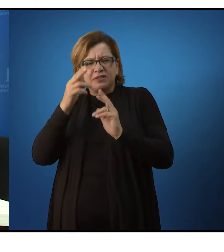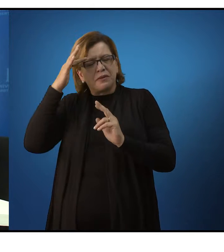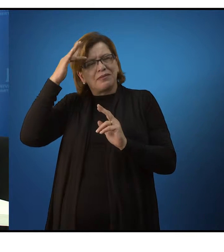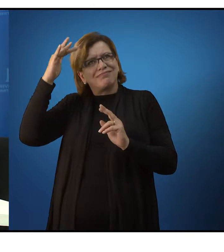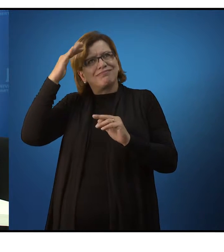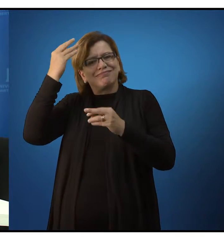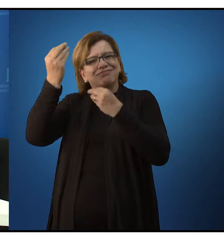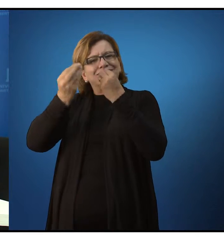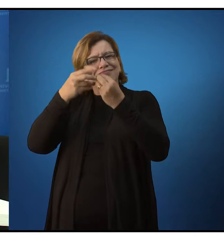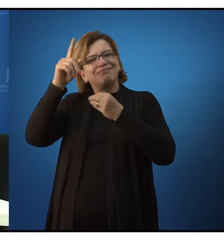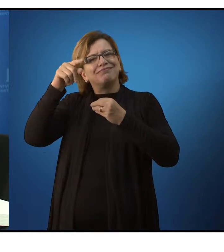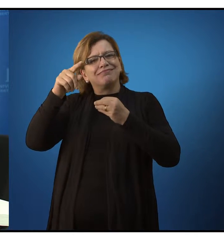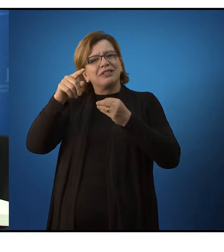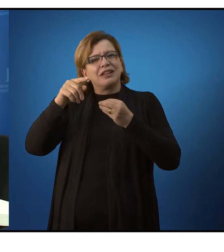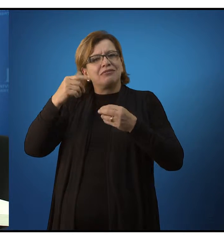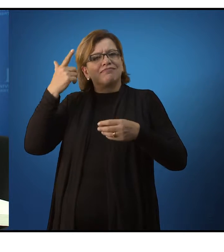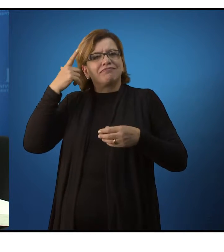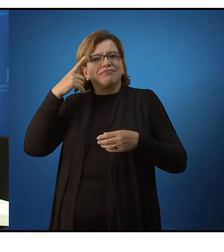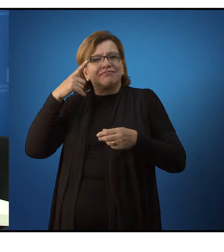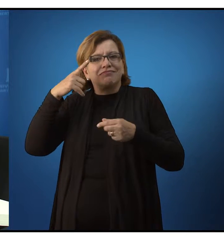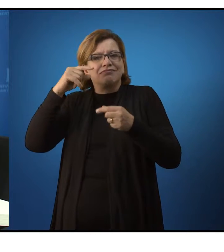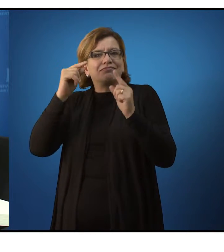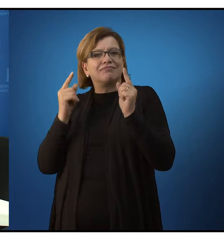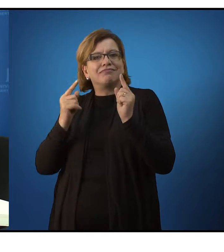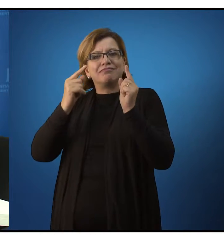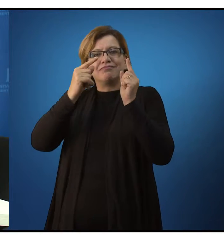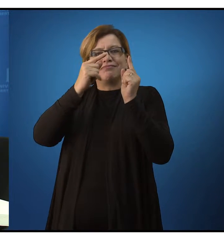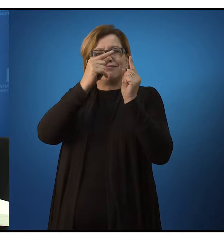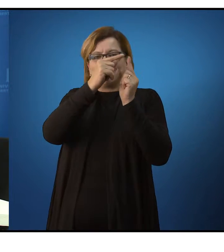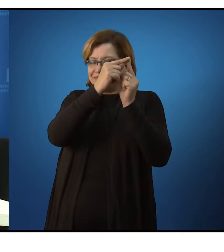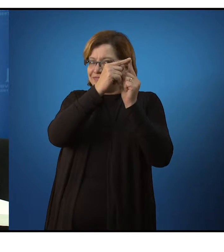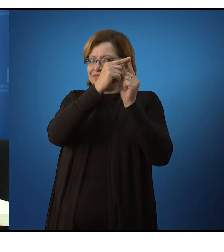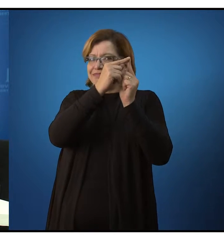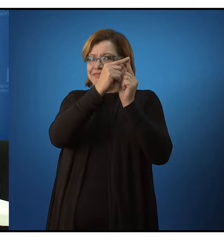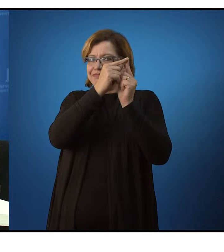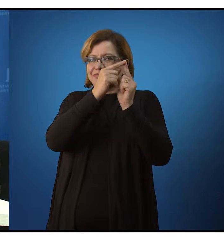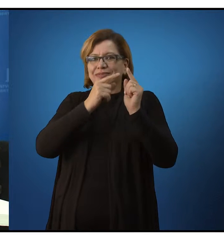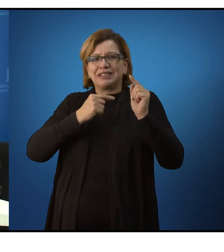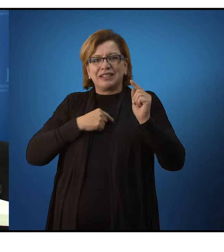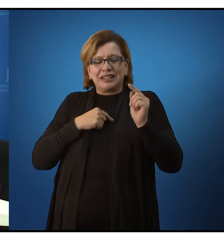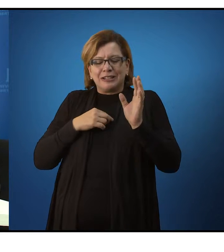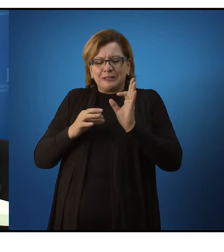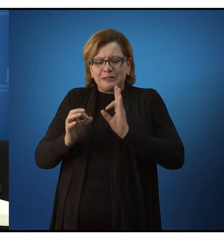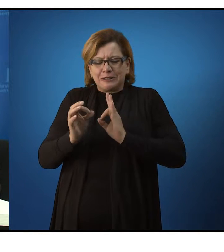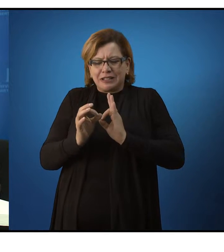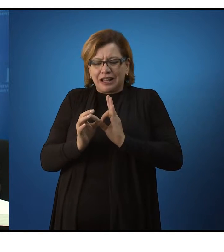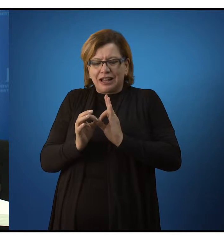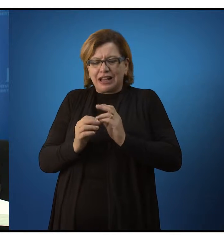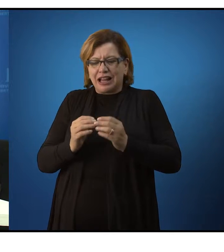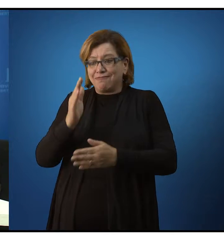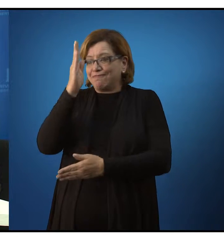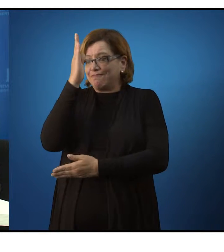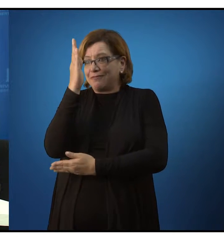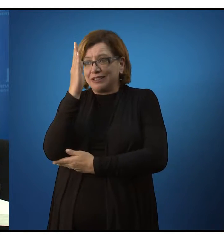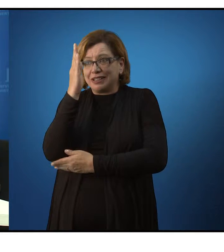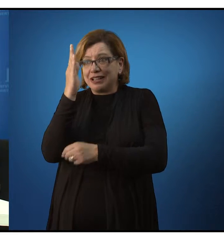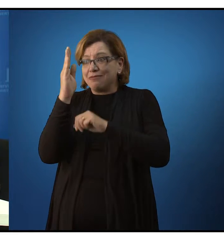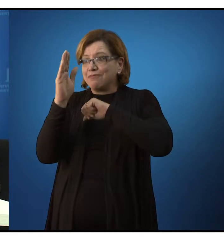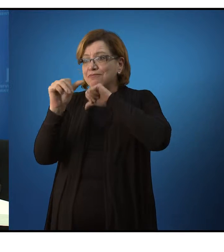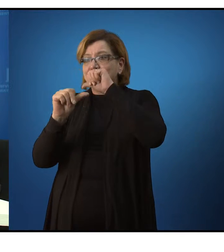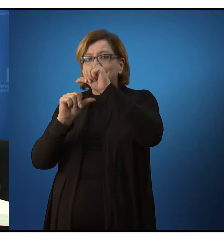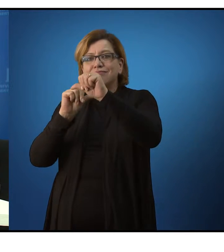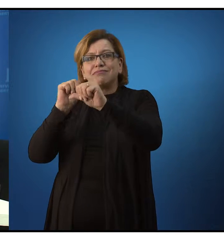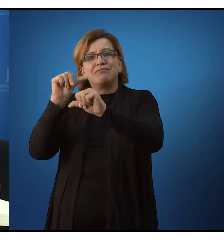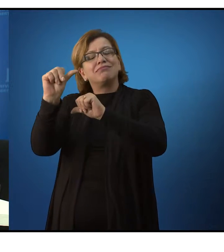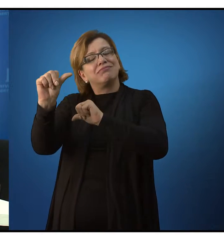o que vai ser a mesa. Para conseguir atingir esse fim de construção da mesa, ele precisa negar a natureza, o estado